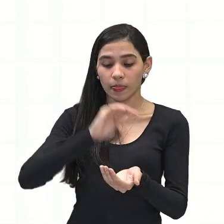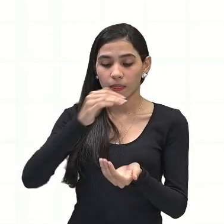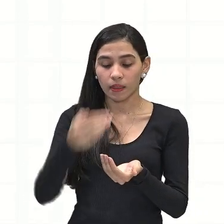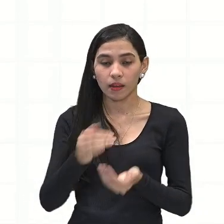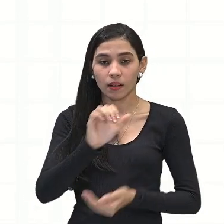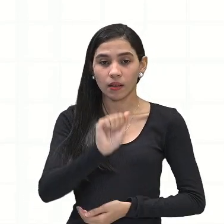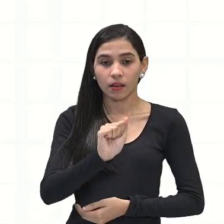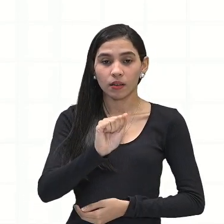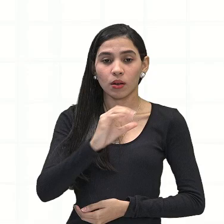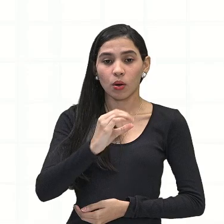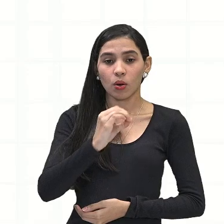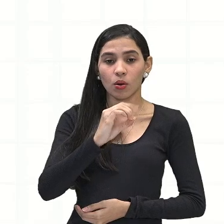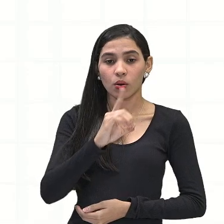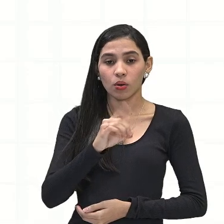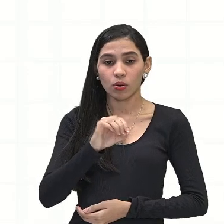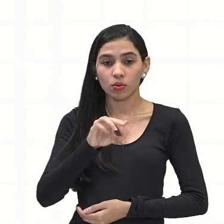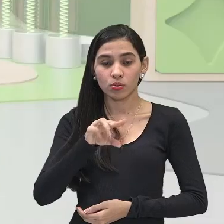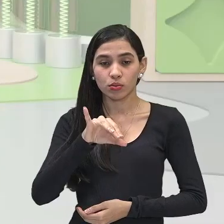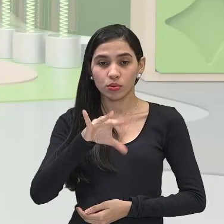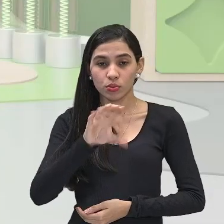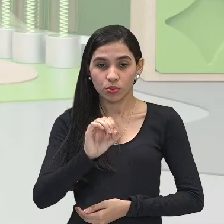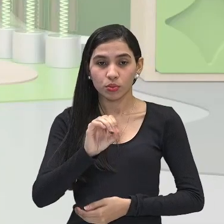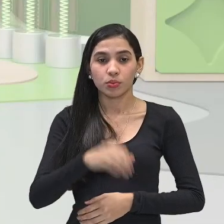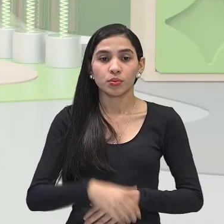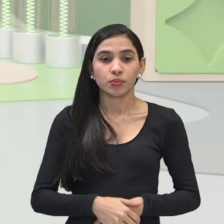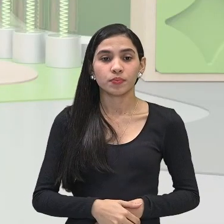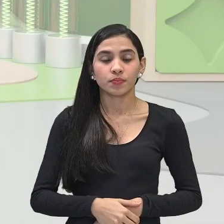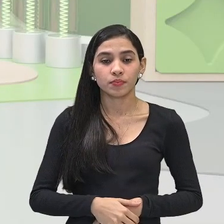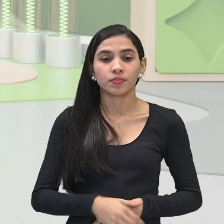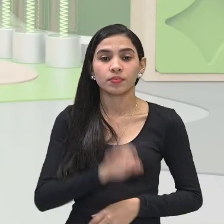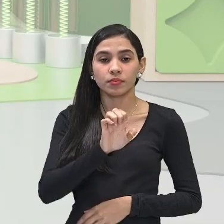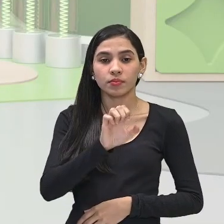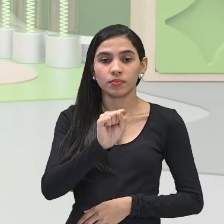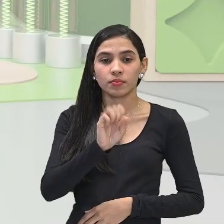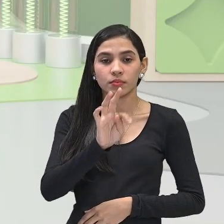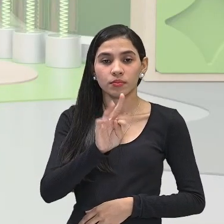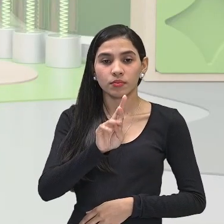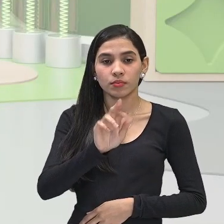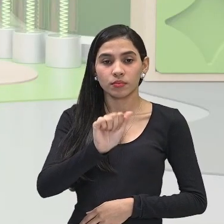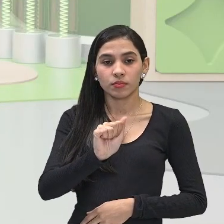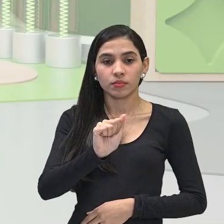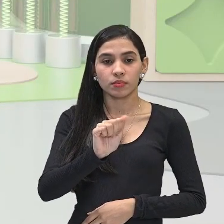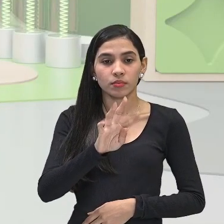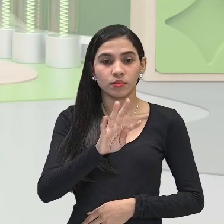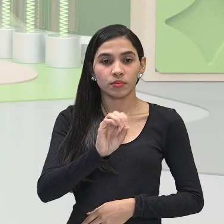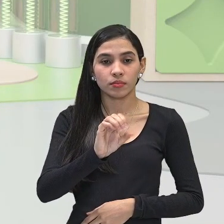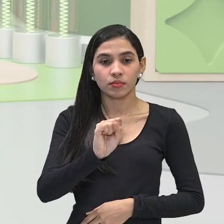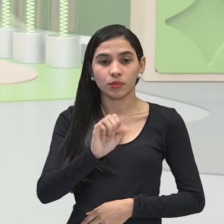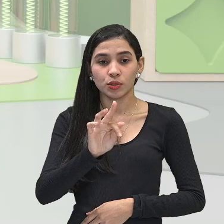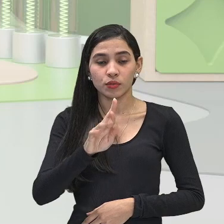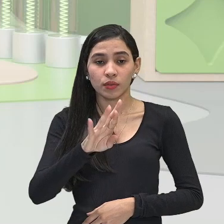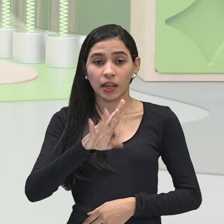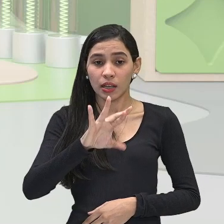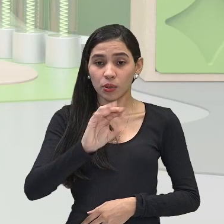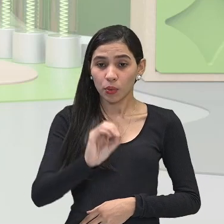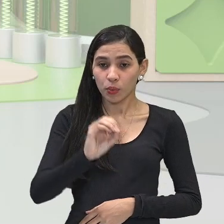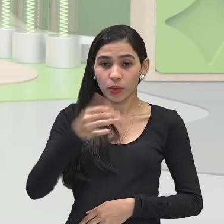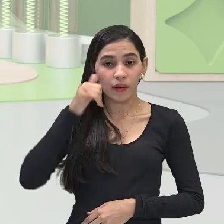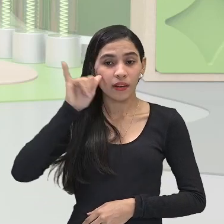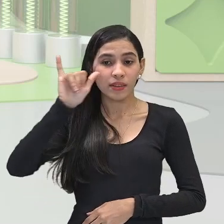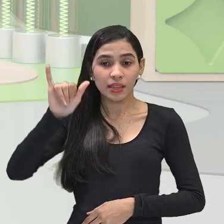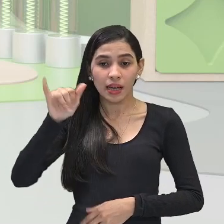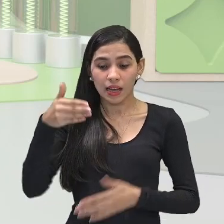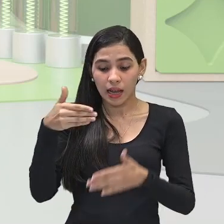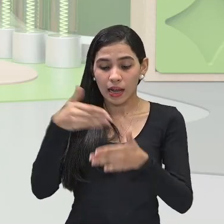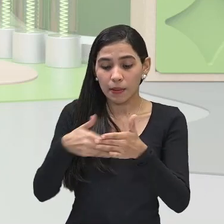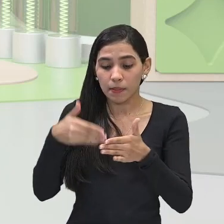ozônio, esse ozônio estratosférico, então, ele vai proteger, ele vai impedir, ele vai